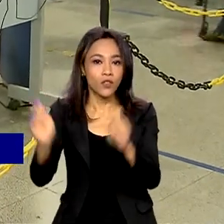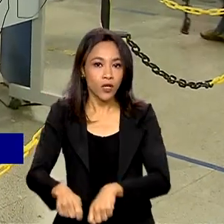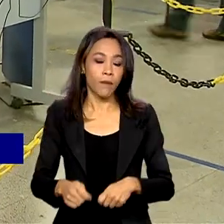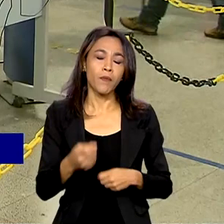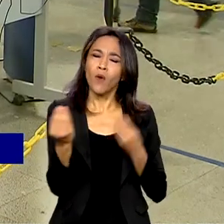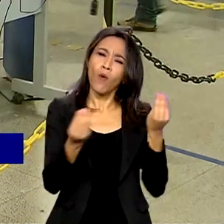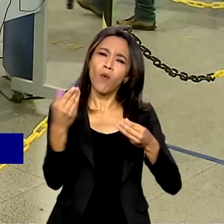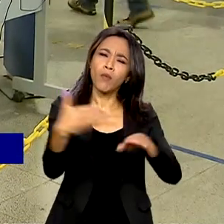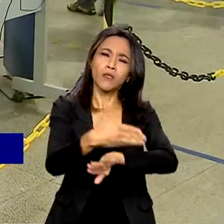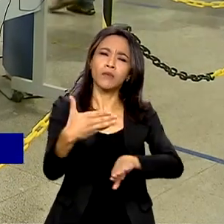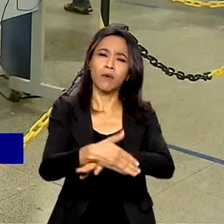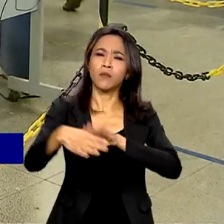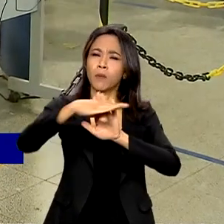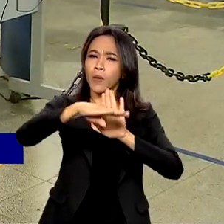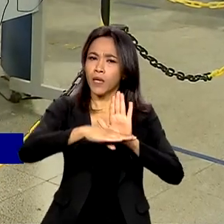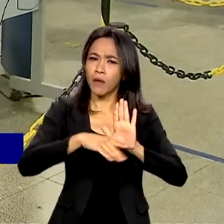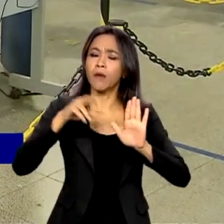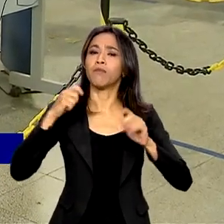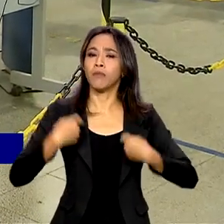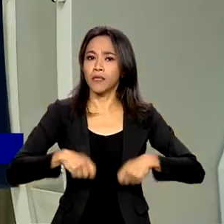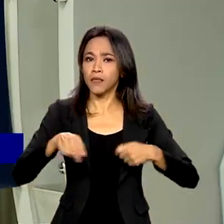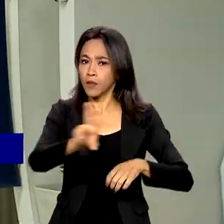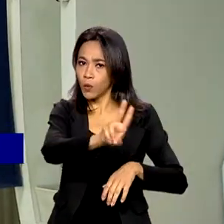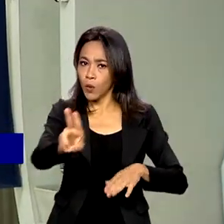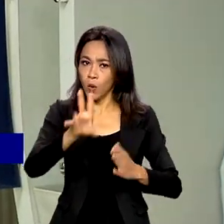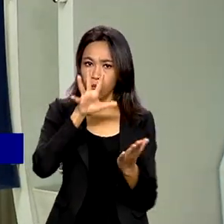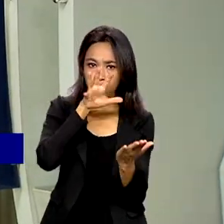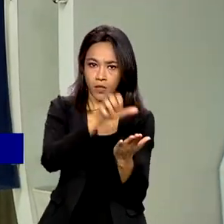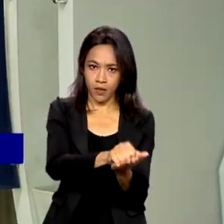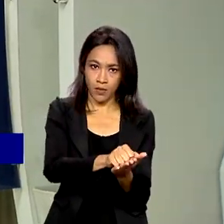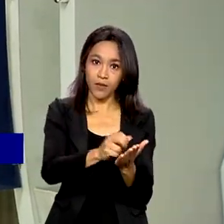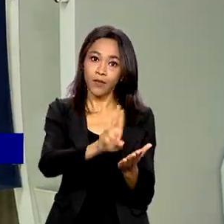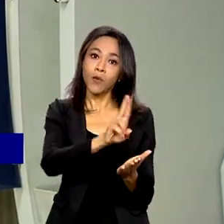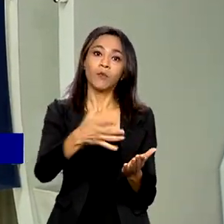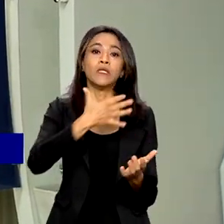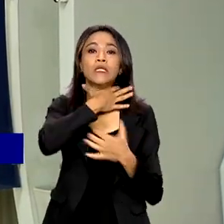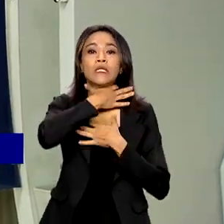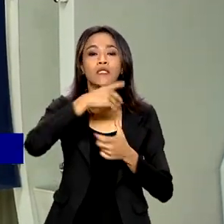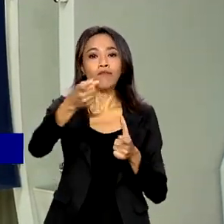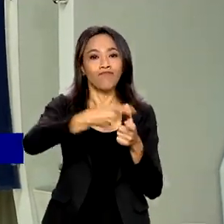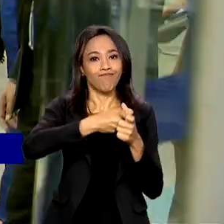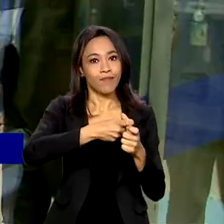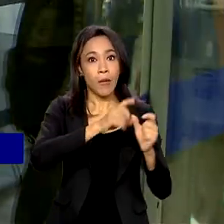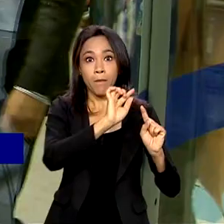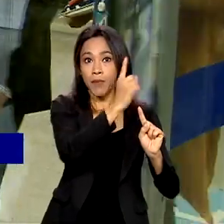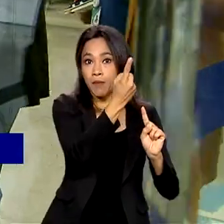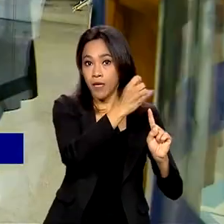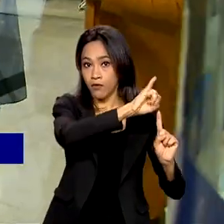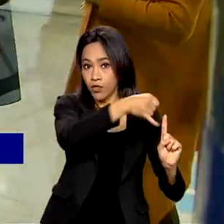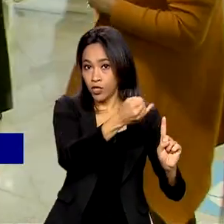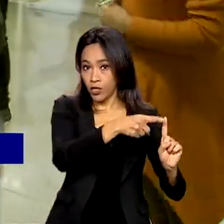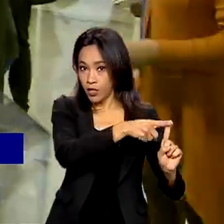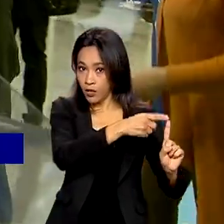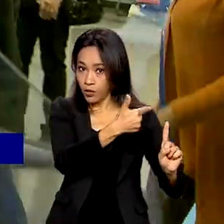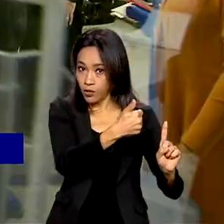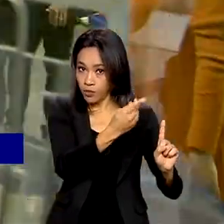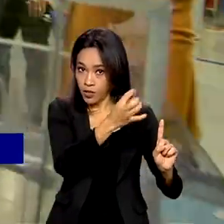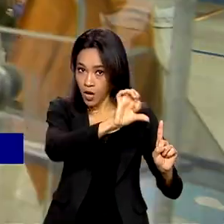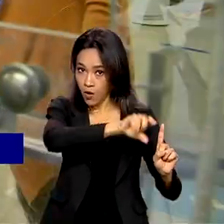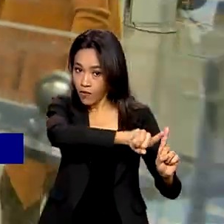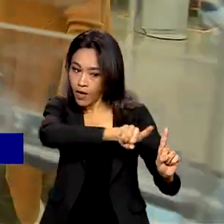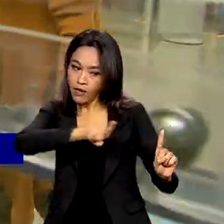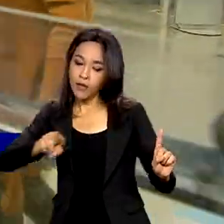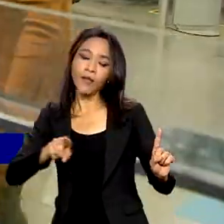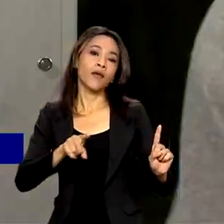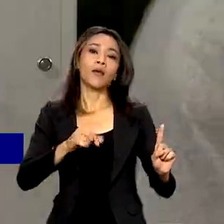do programa, é preciso ter sido incluído no cadastro de inadimplentes no período de 1º de janeiro de 2019 a